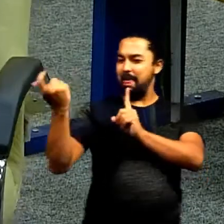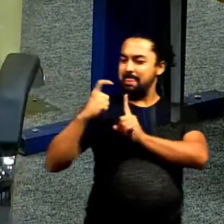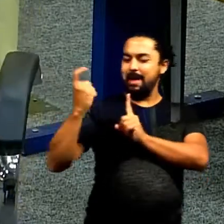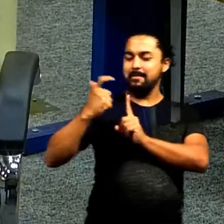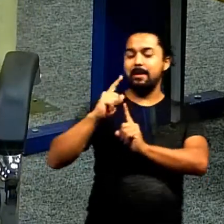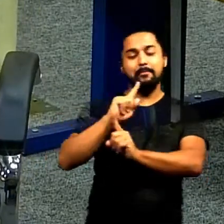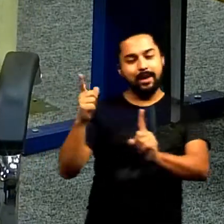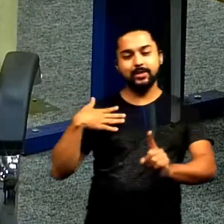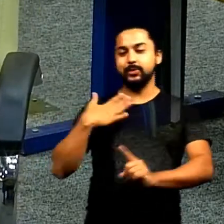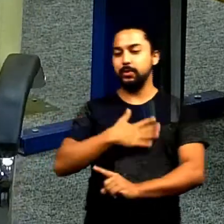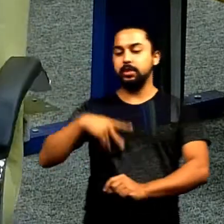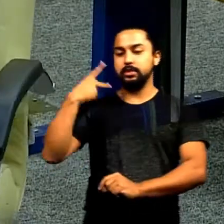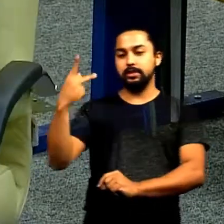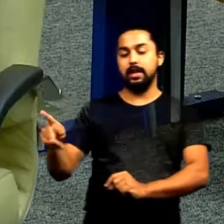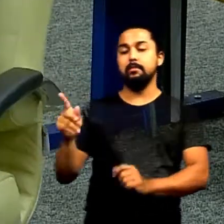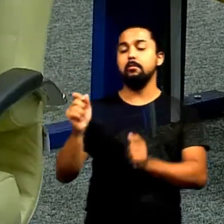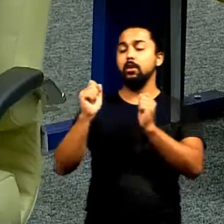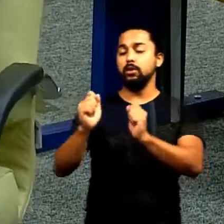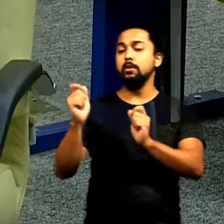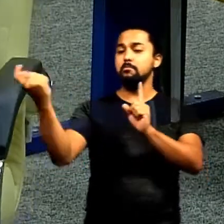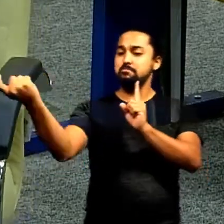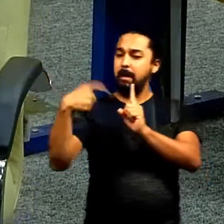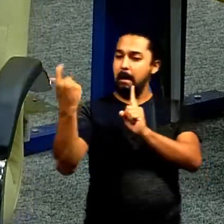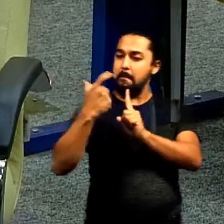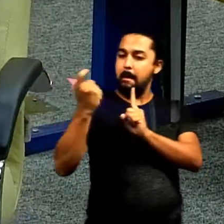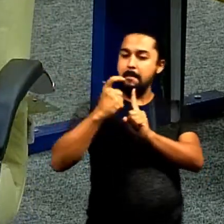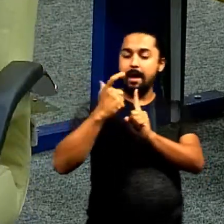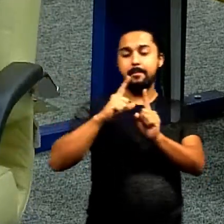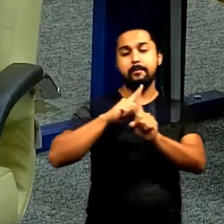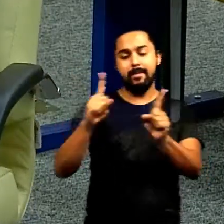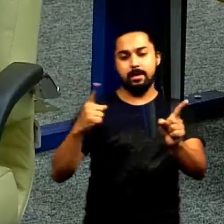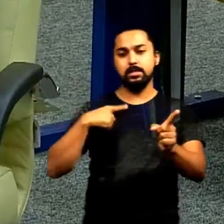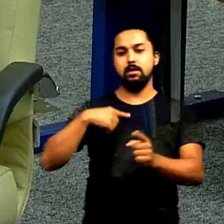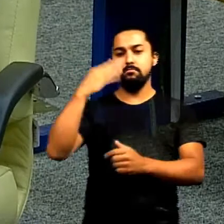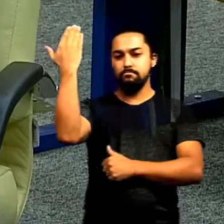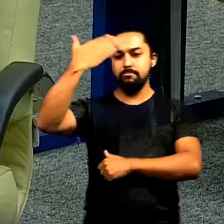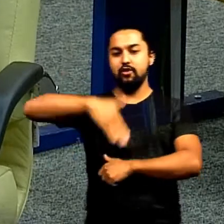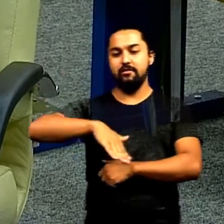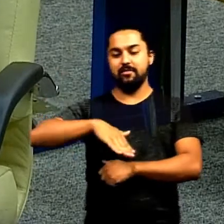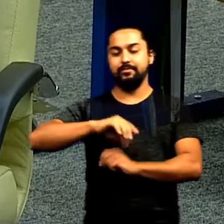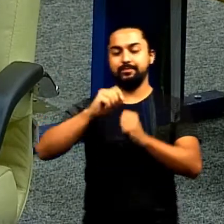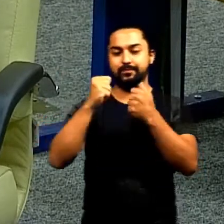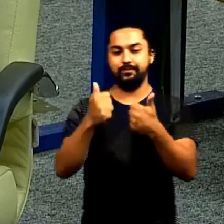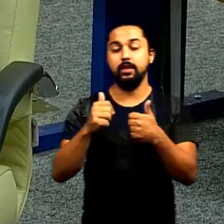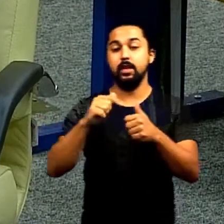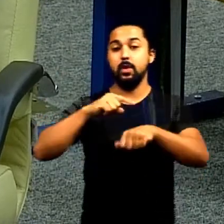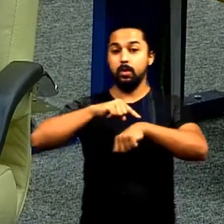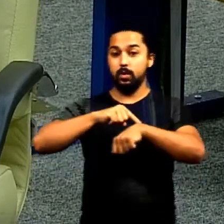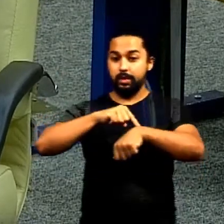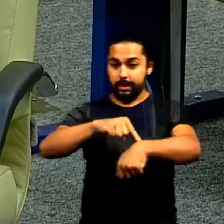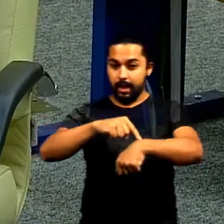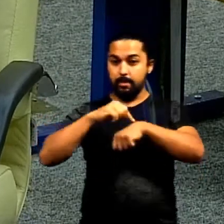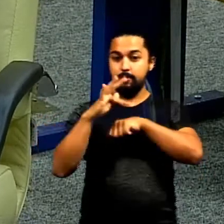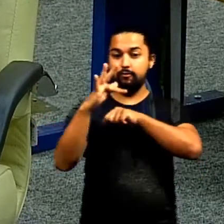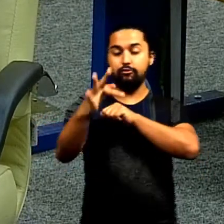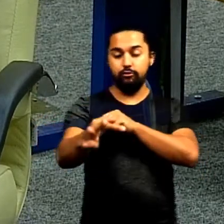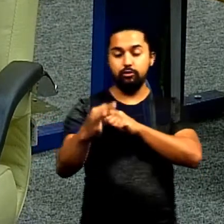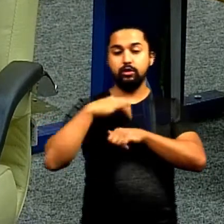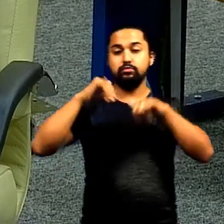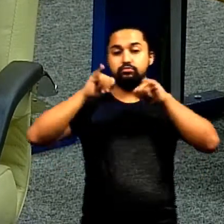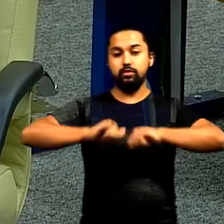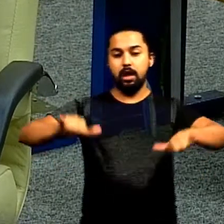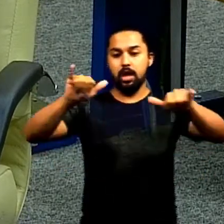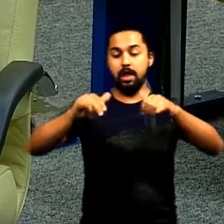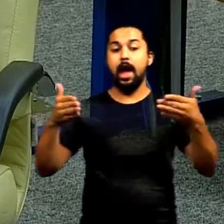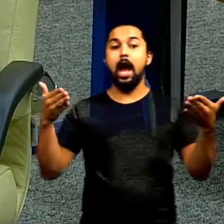vezes mas eu gosto dele você pode me xingar 50 vezes mas eu gosto dele eu vou aprovar isso entendeu com o tempo eu quero dizer isso para